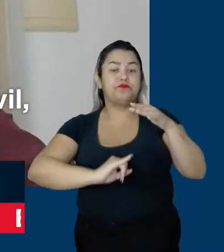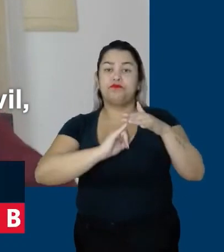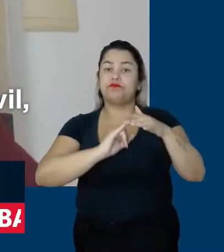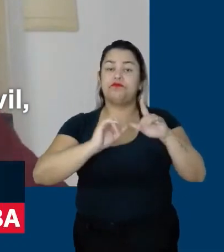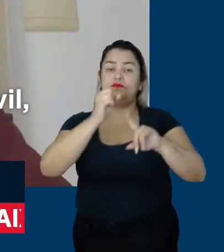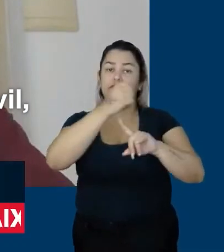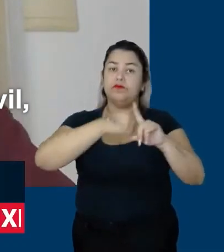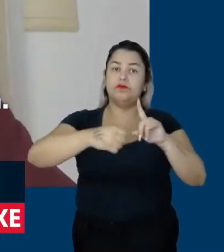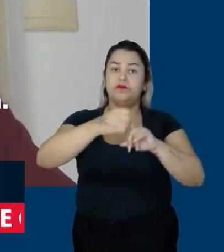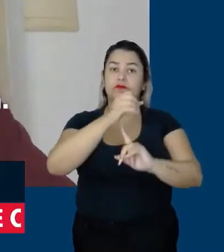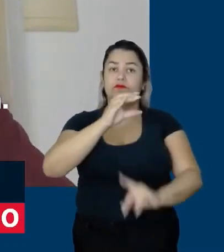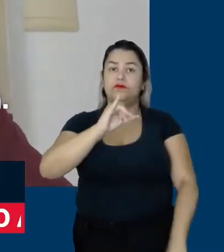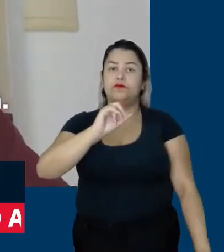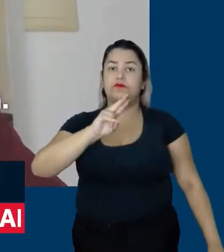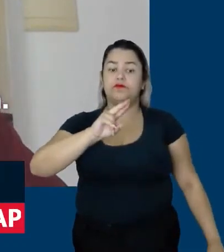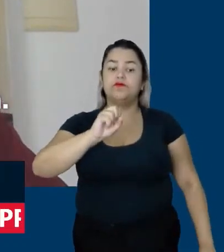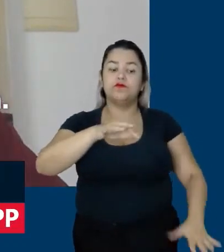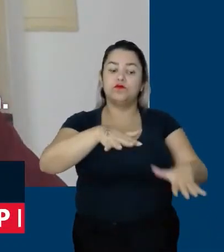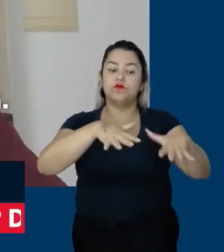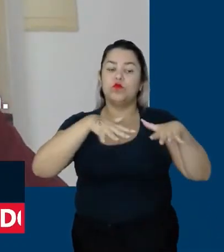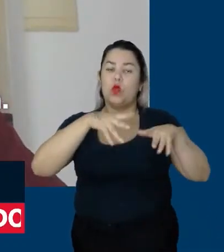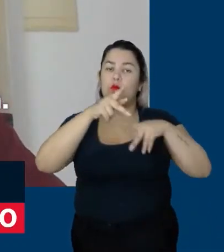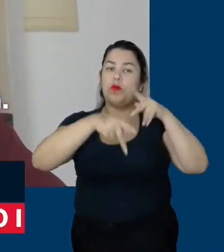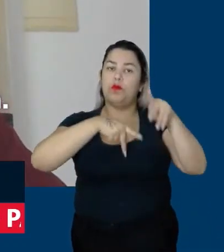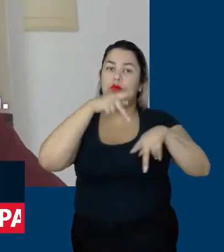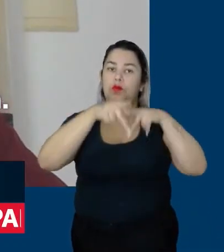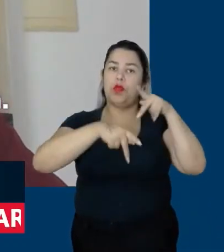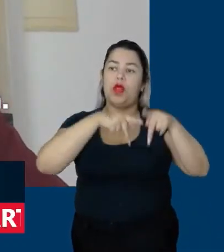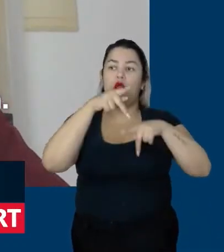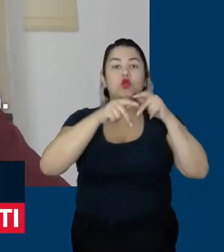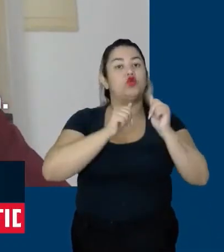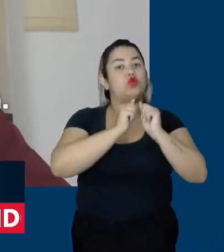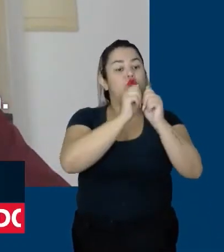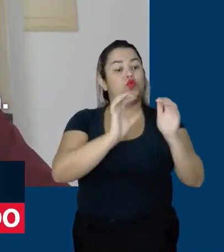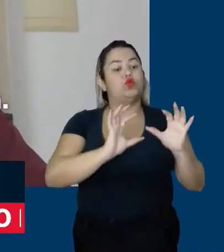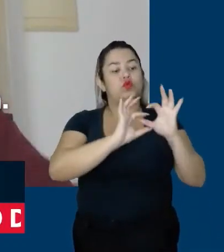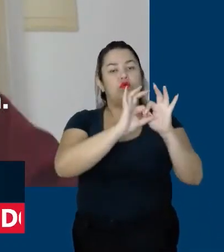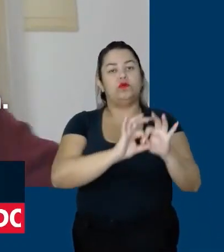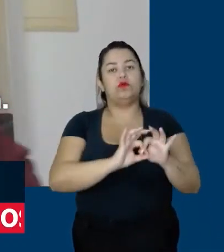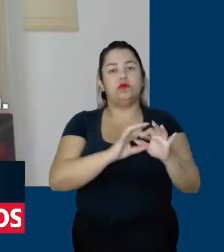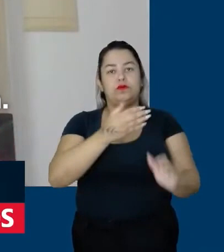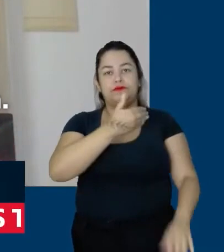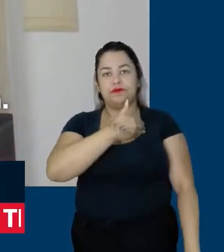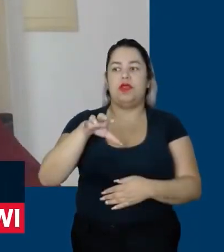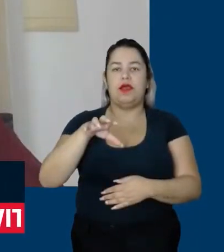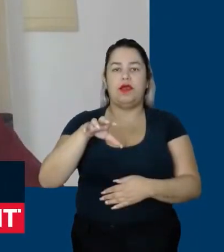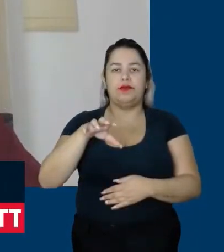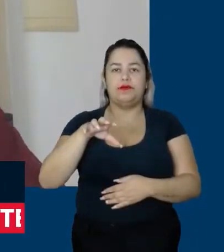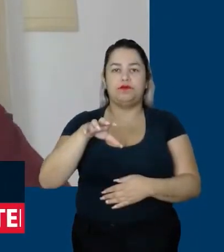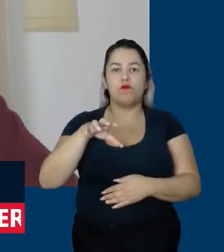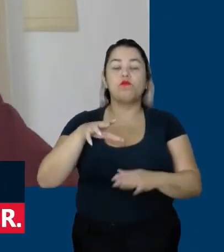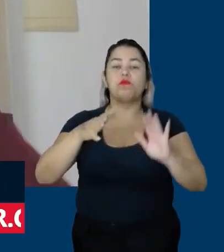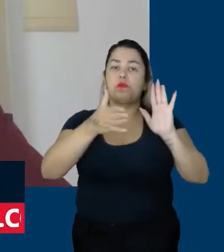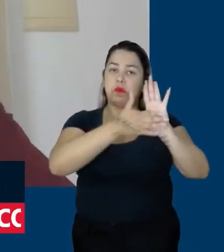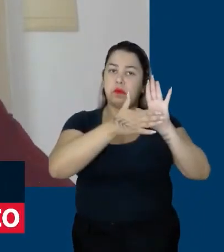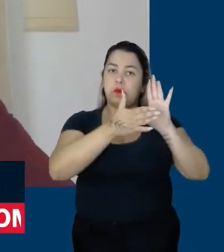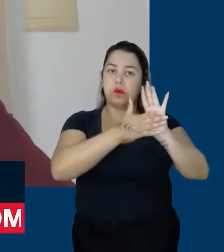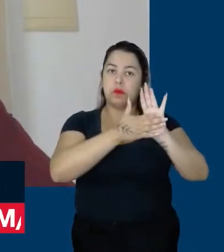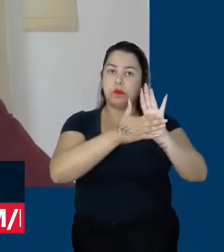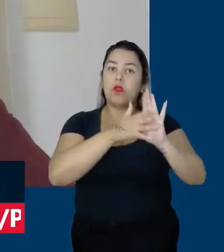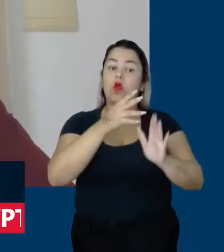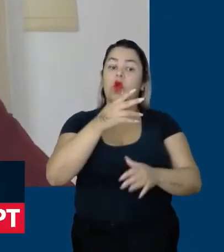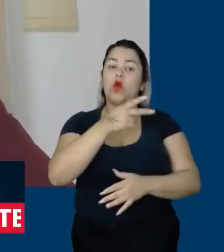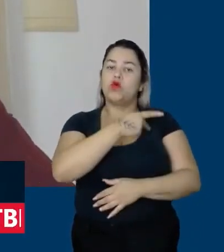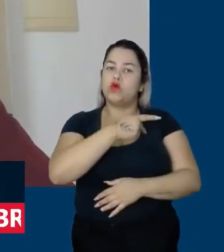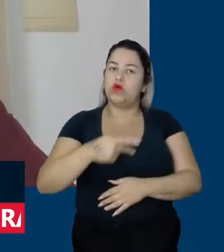sociedade civil, dos movimentos populares junto às diretrizes do governo do presidente Lula. A proposta, então, do presidente Lula